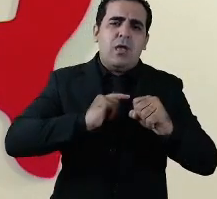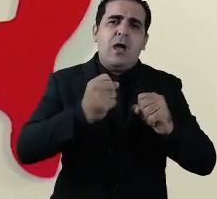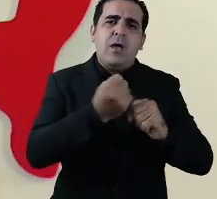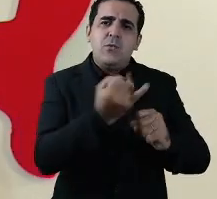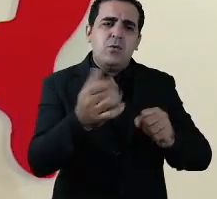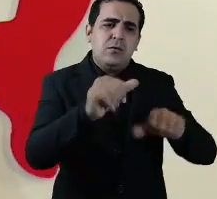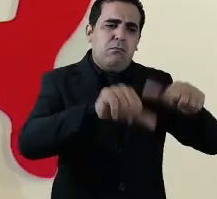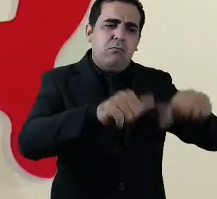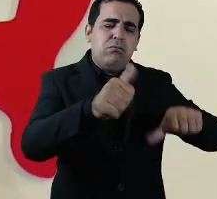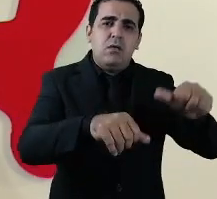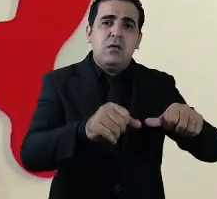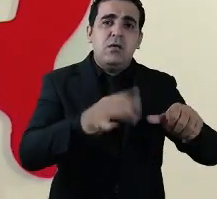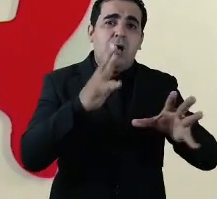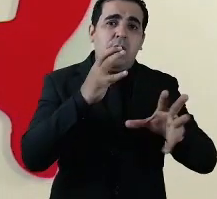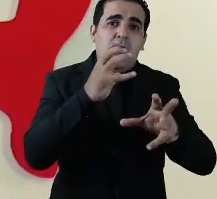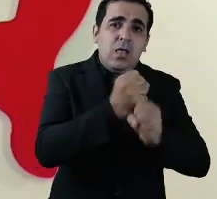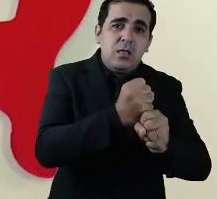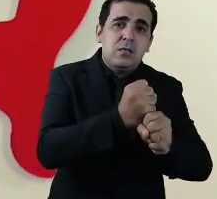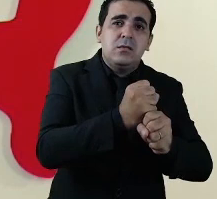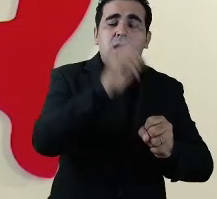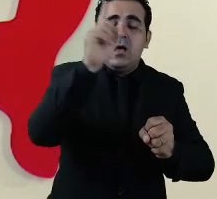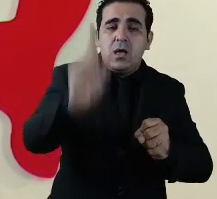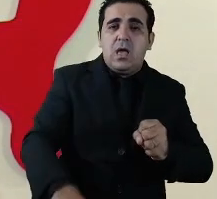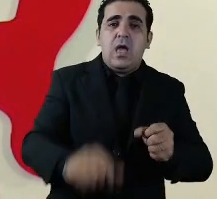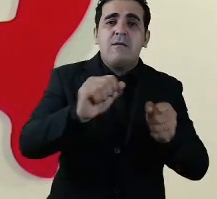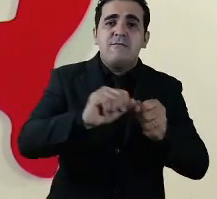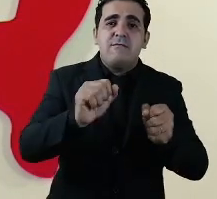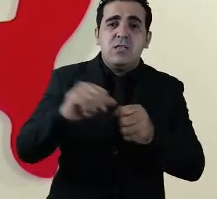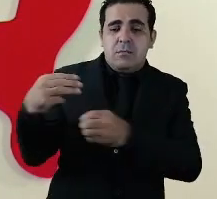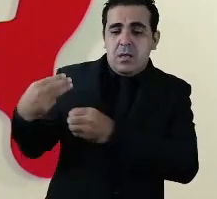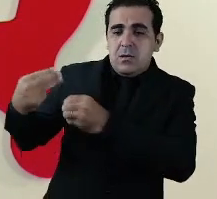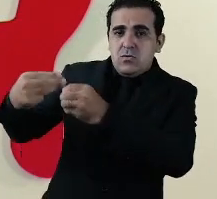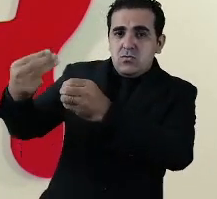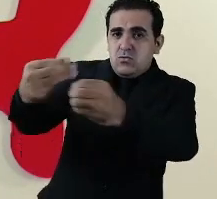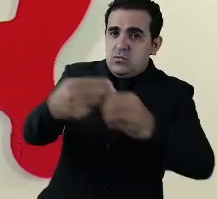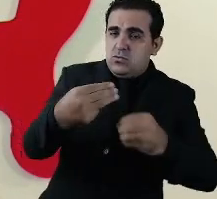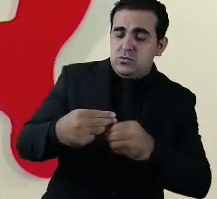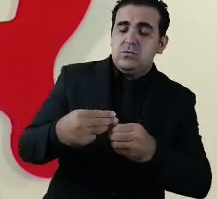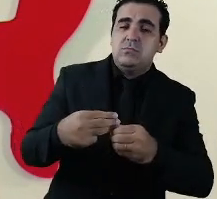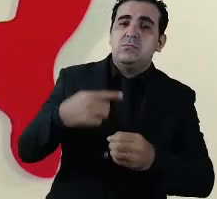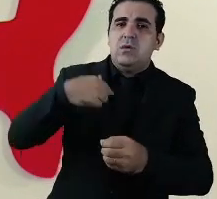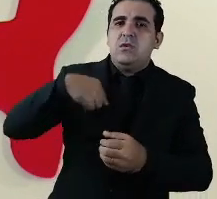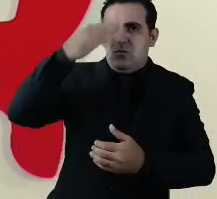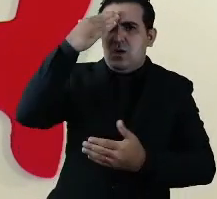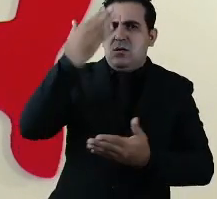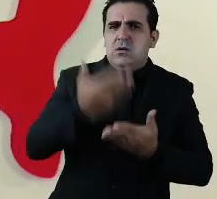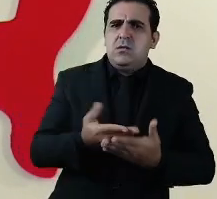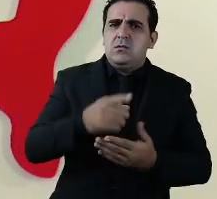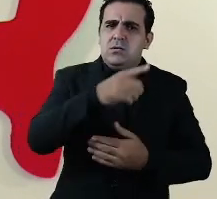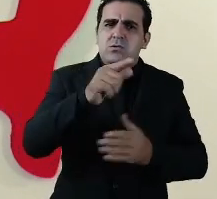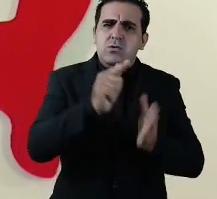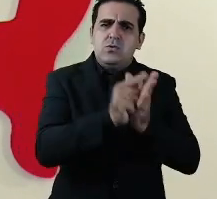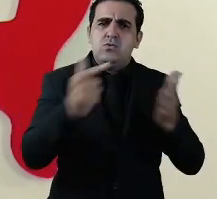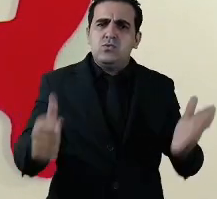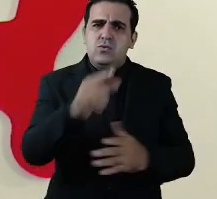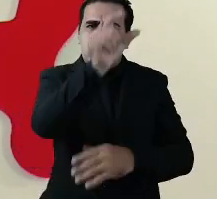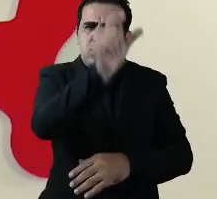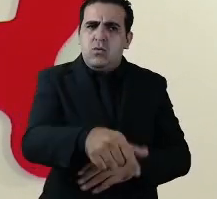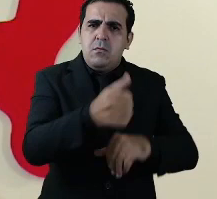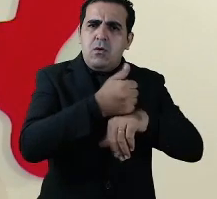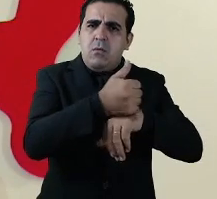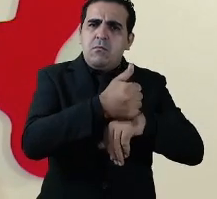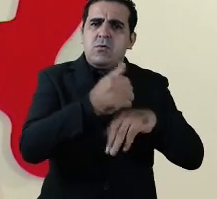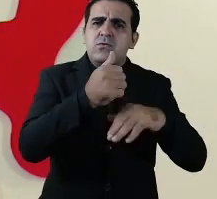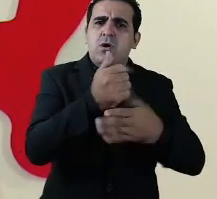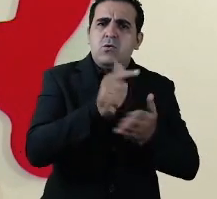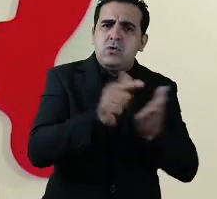epidemiológicos e a contabilização é feita também pelos municípios eu acredito que o jornalista imagine que o estado